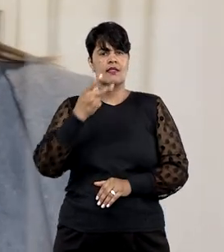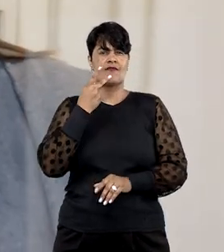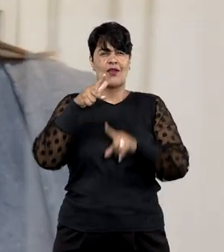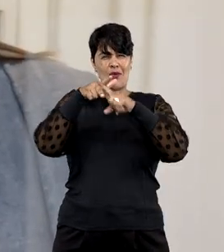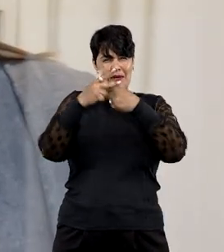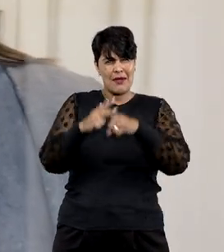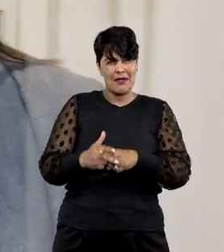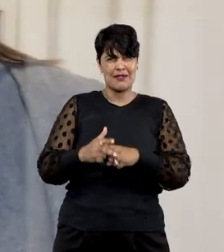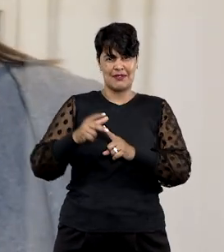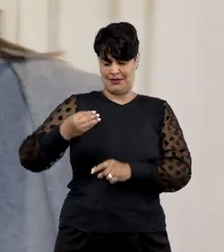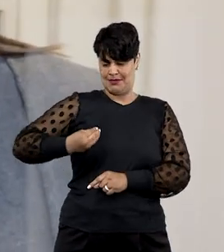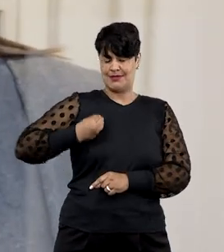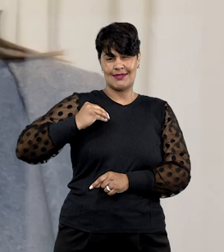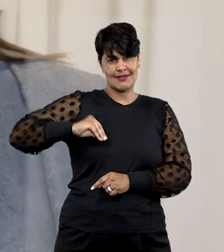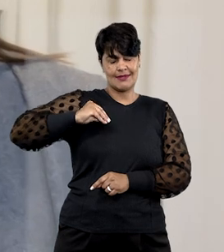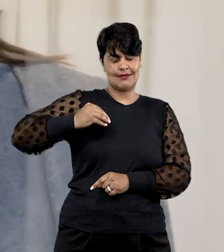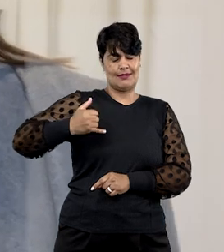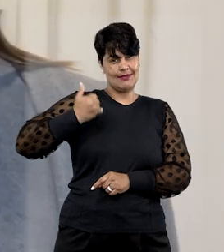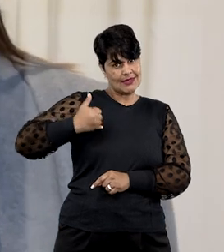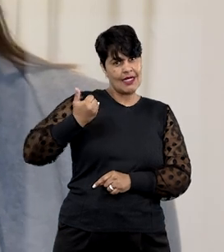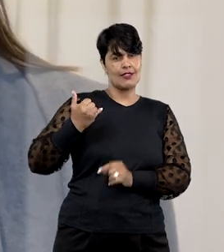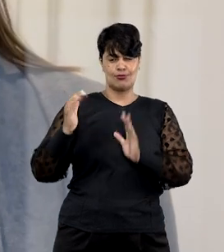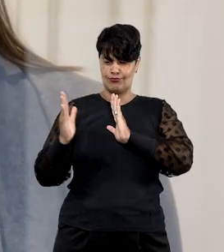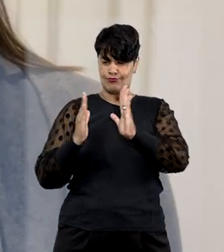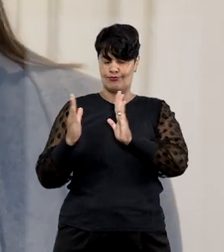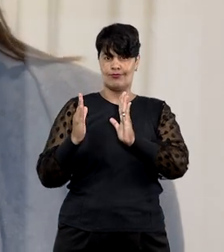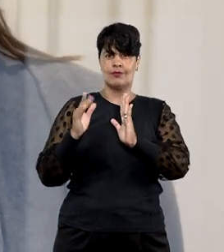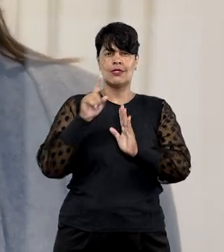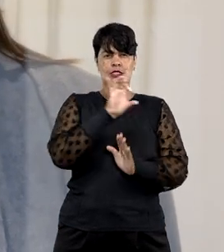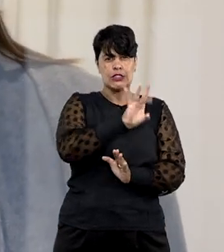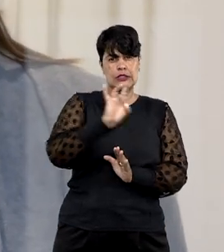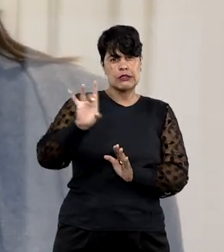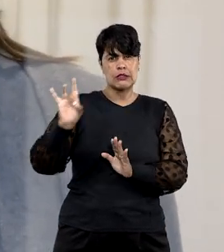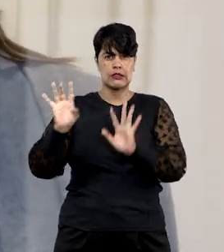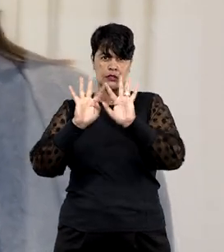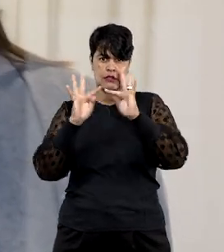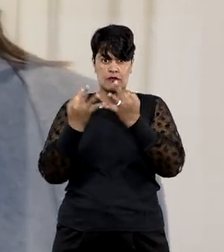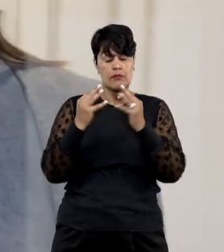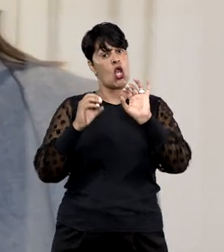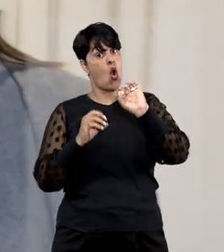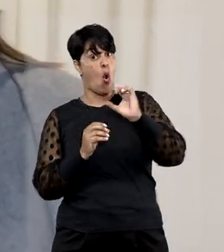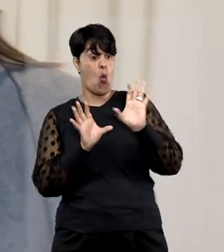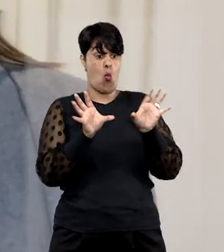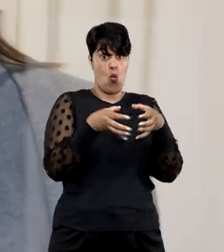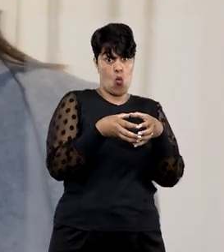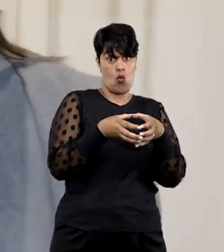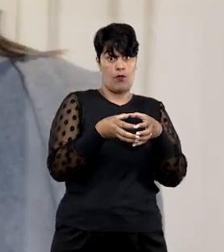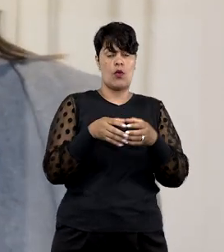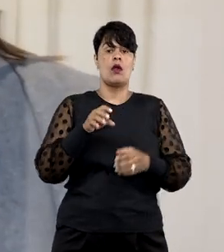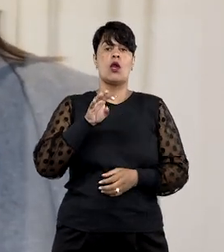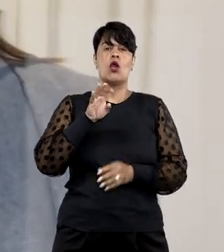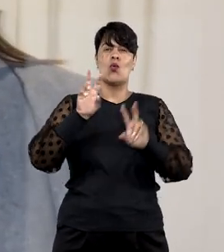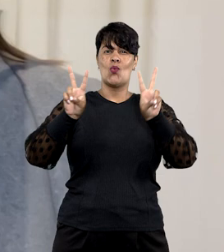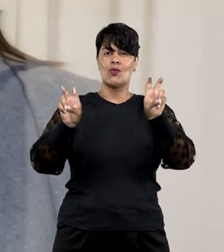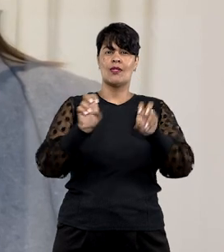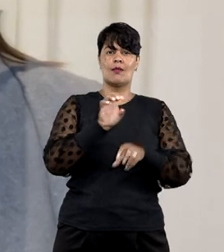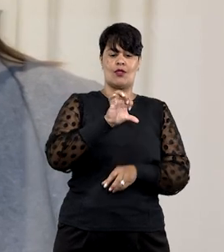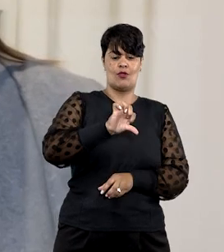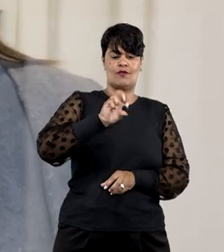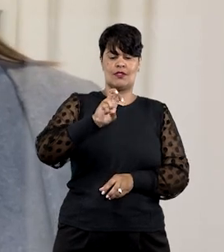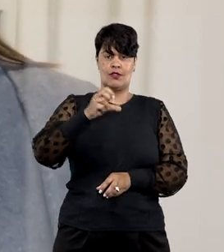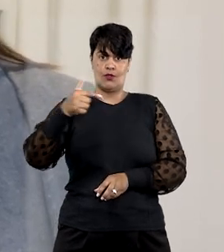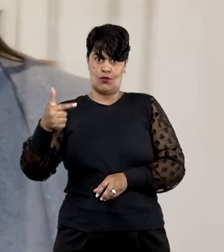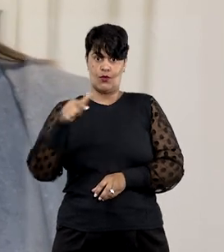etária aplicável aos planos individuais ou familiares. No julgamento do tema 952, a segunda sessão